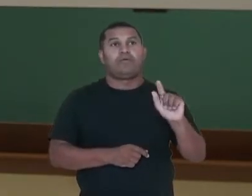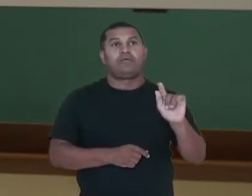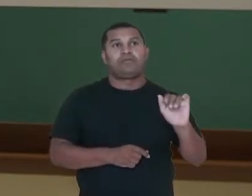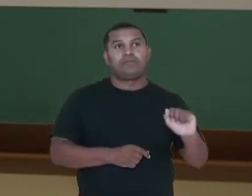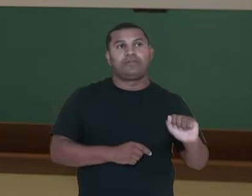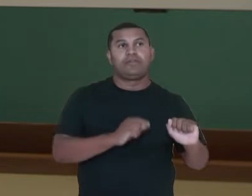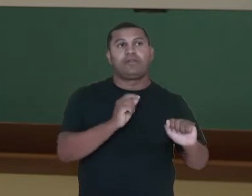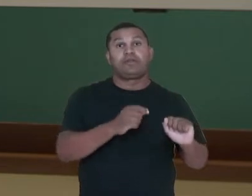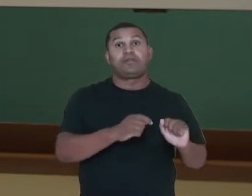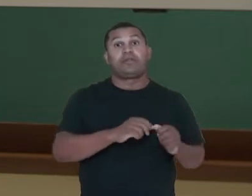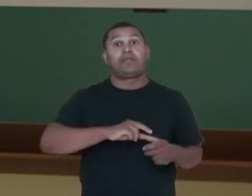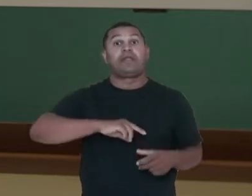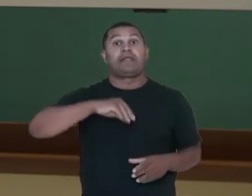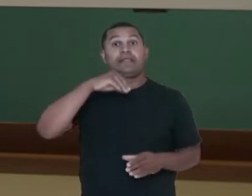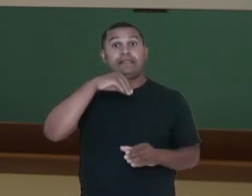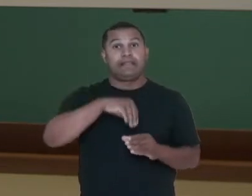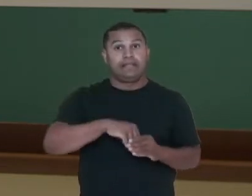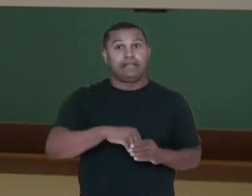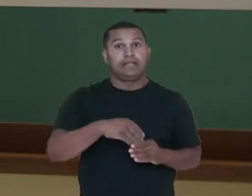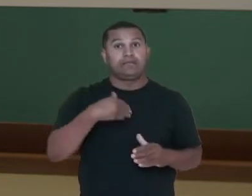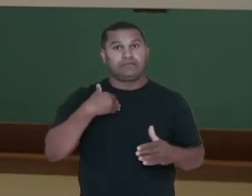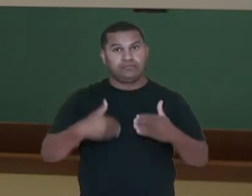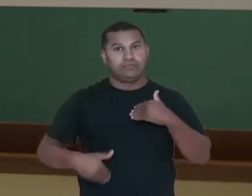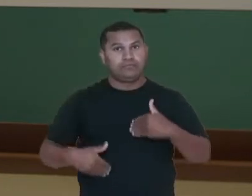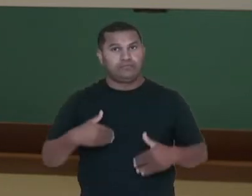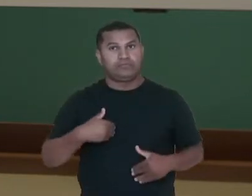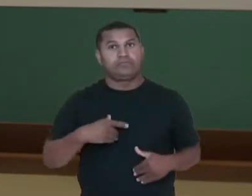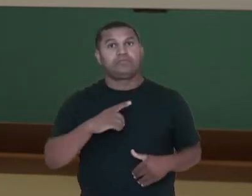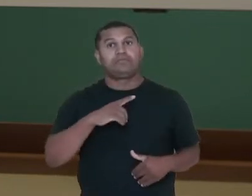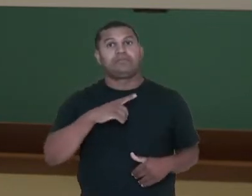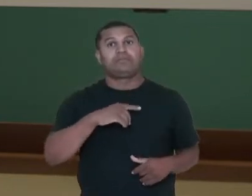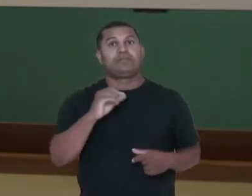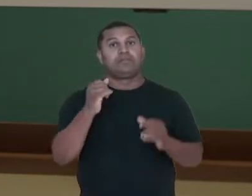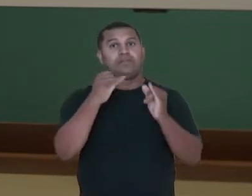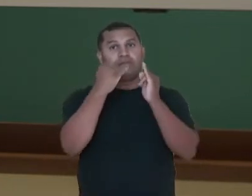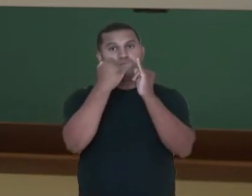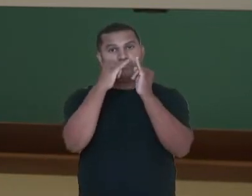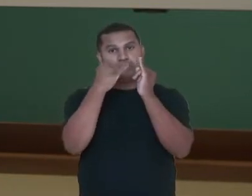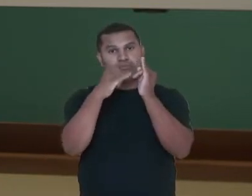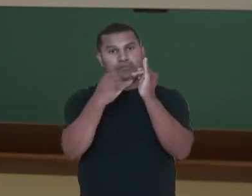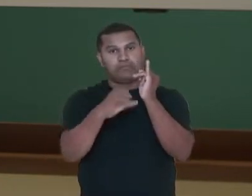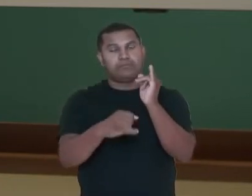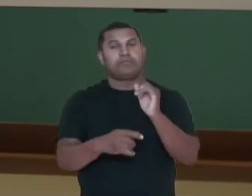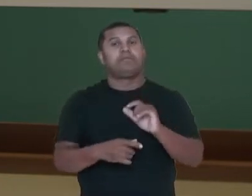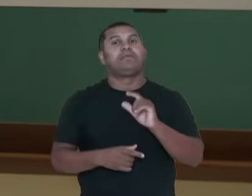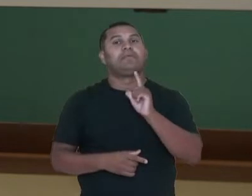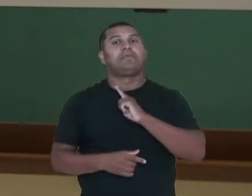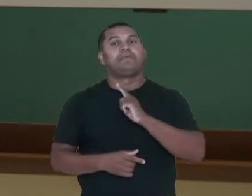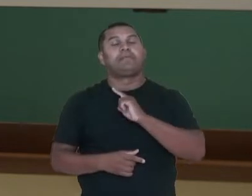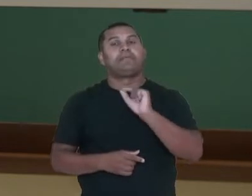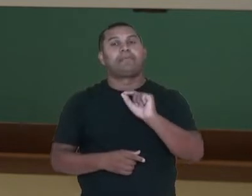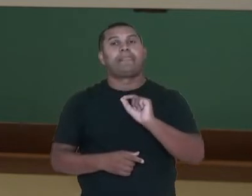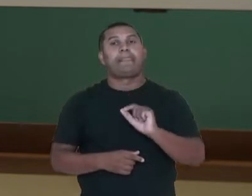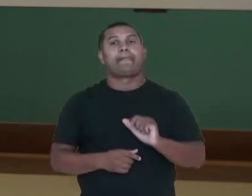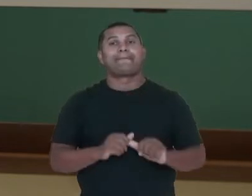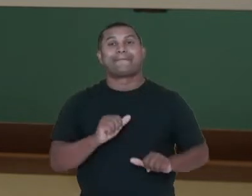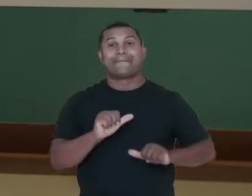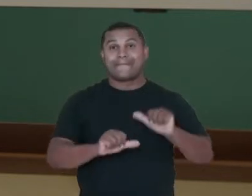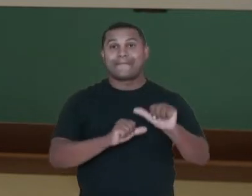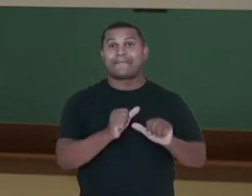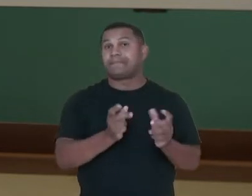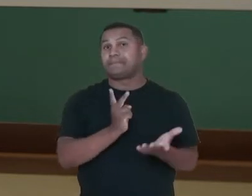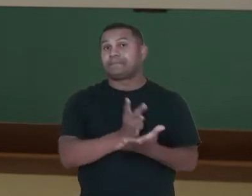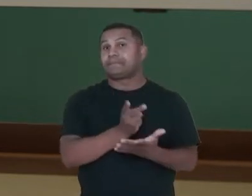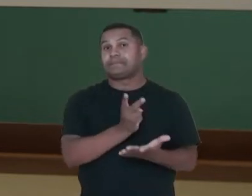seja, existem no nosso DNA, existem locais onde ocorrem essas mutações com frequência.